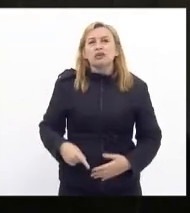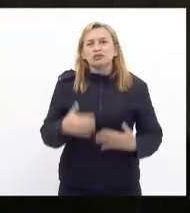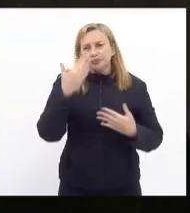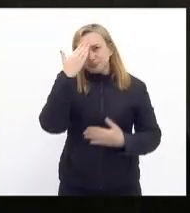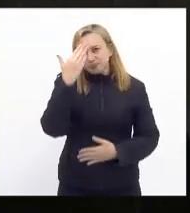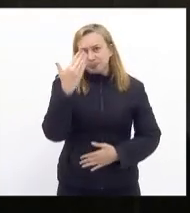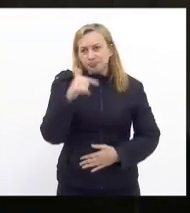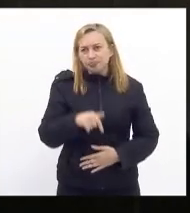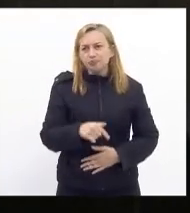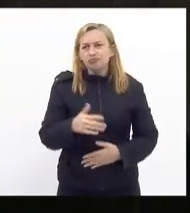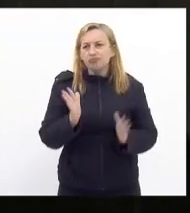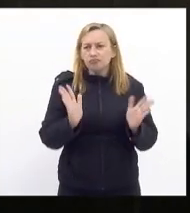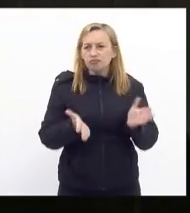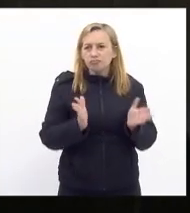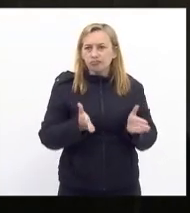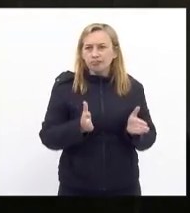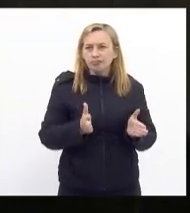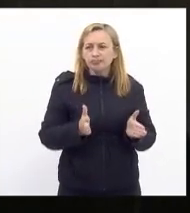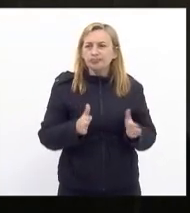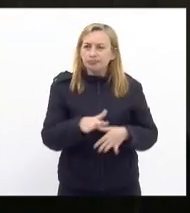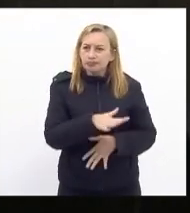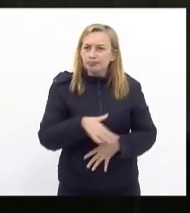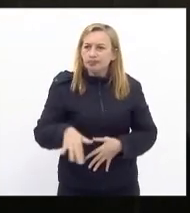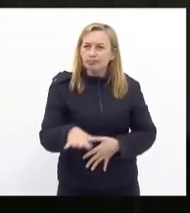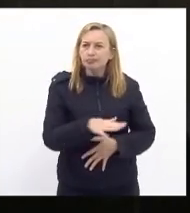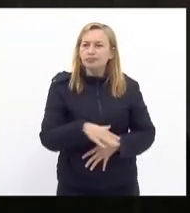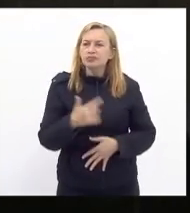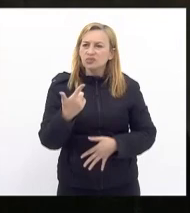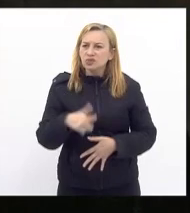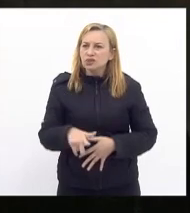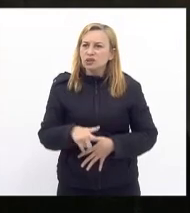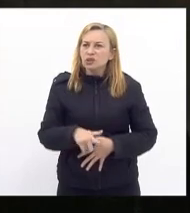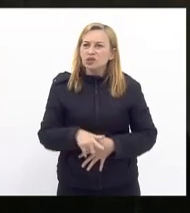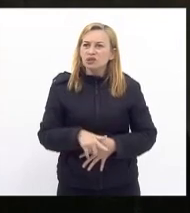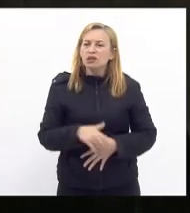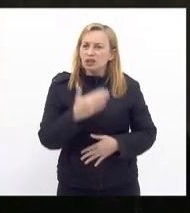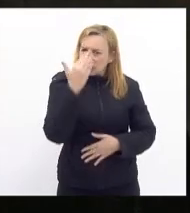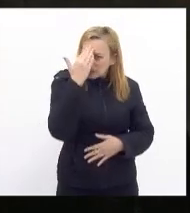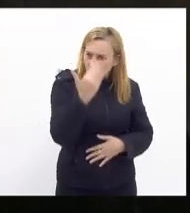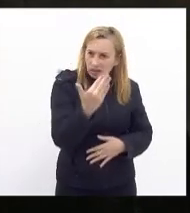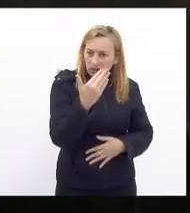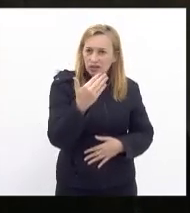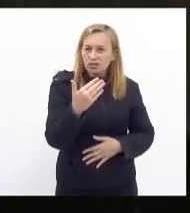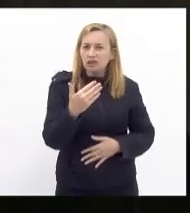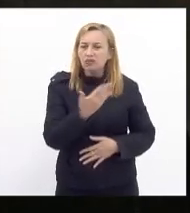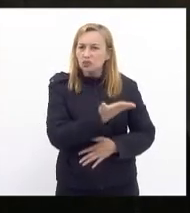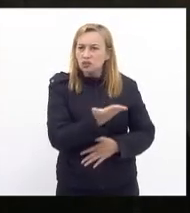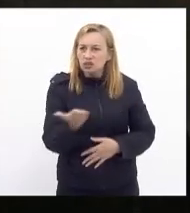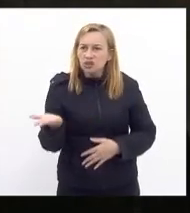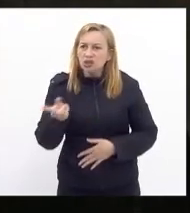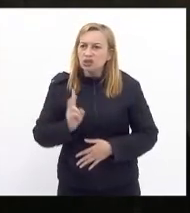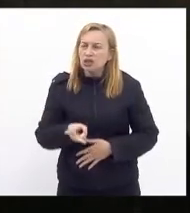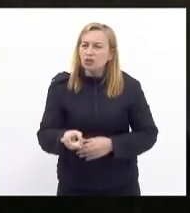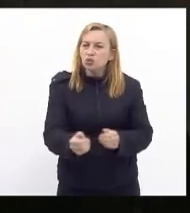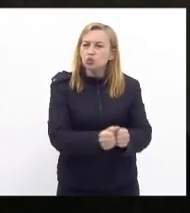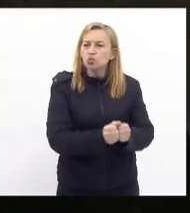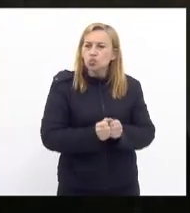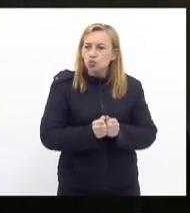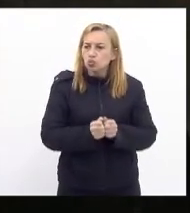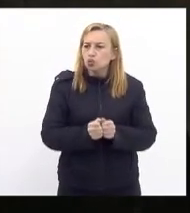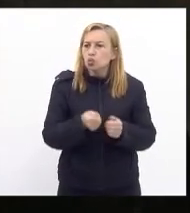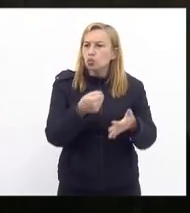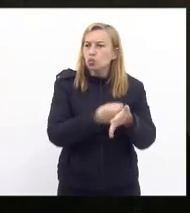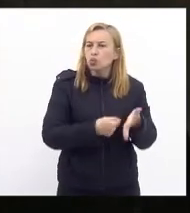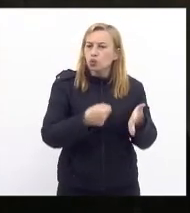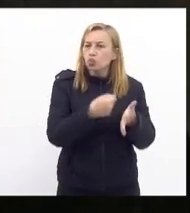hoje pela pelo espaço mais uma vez queria agradecer aos senhores aí que sempre estão junto nessa